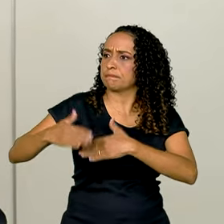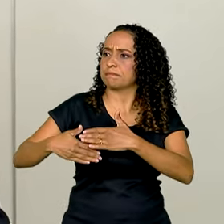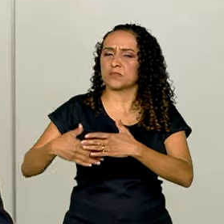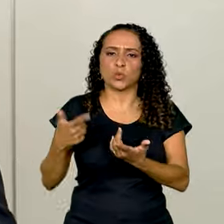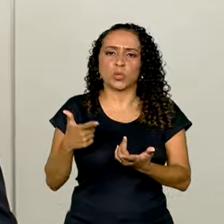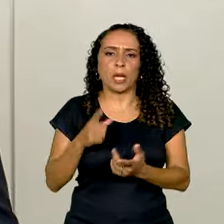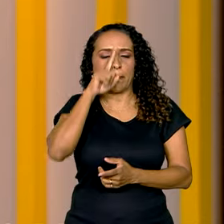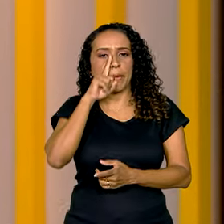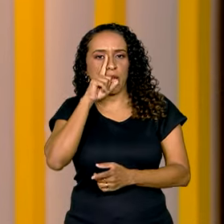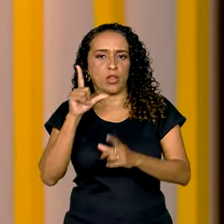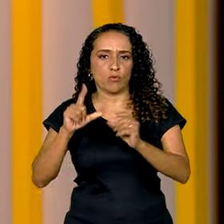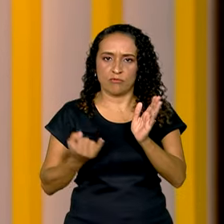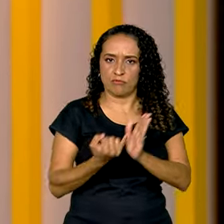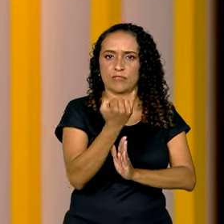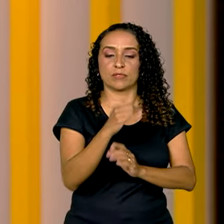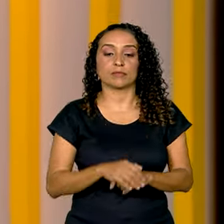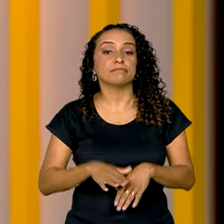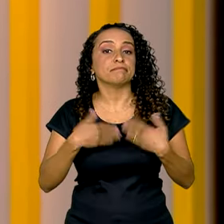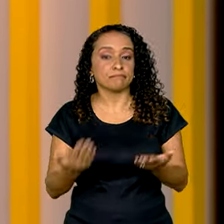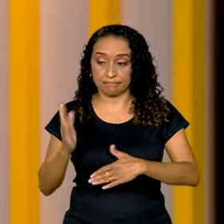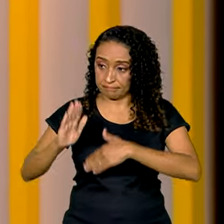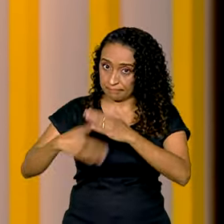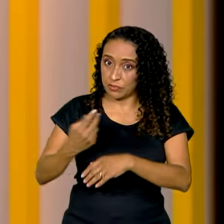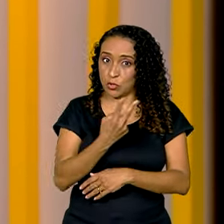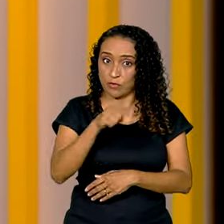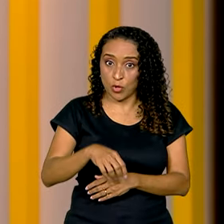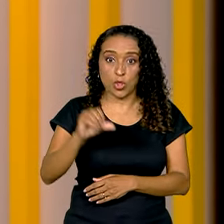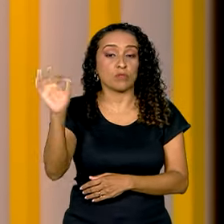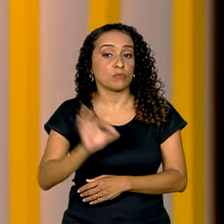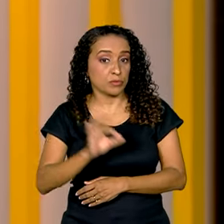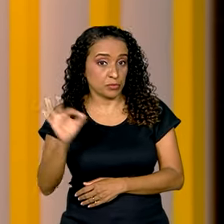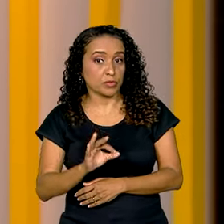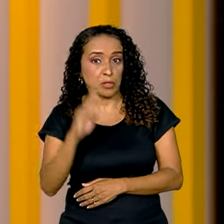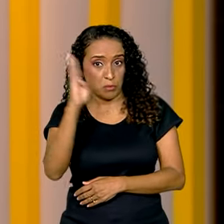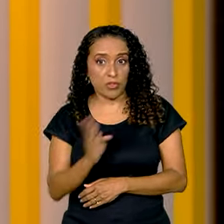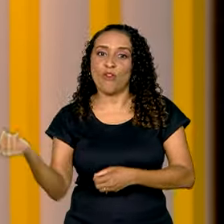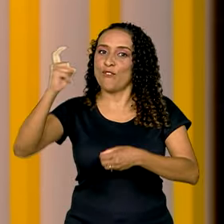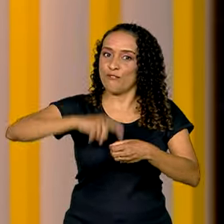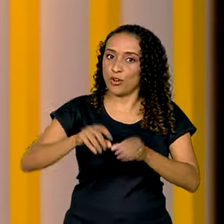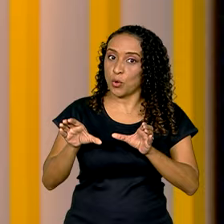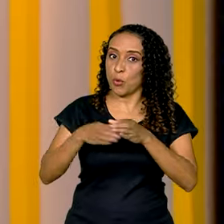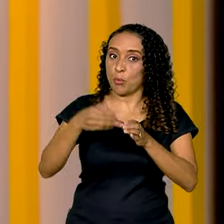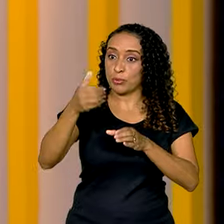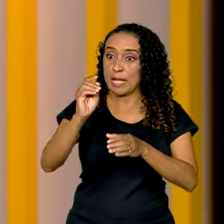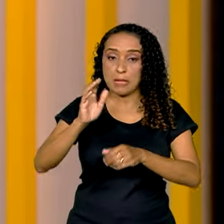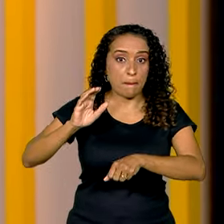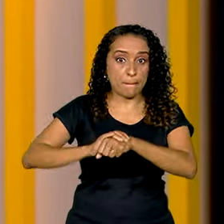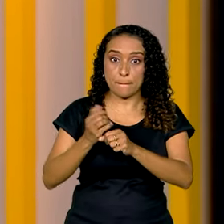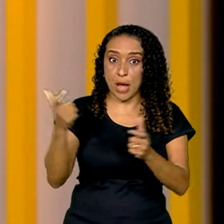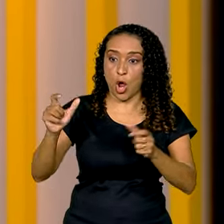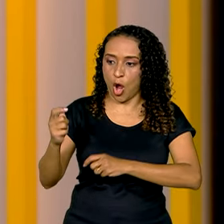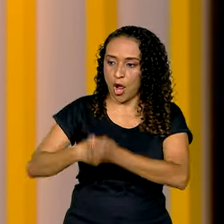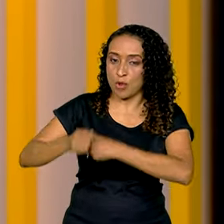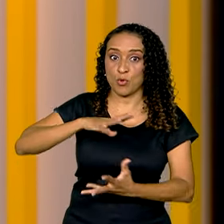risco inflacionário. E com o crescimento de 2,9%, o Brasil volta ao grupo das 10 maiores economias